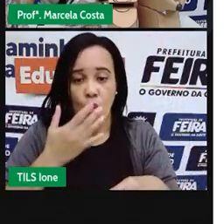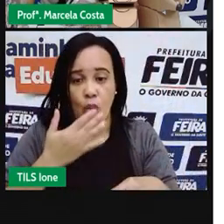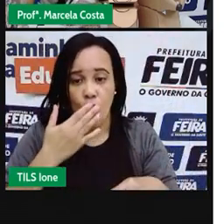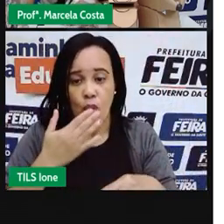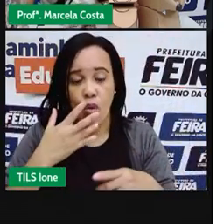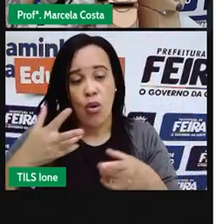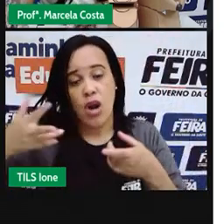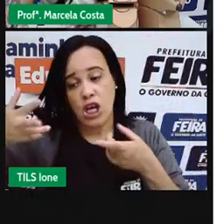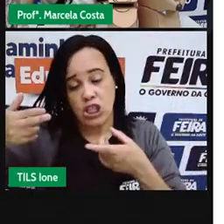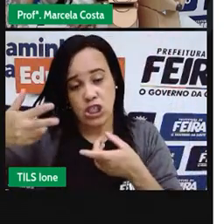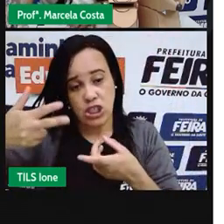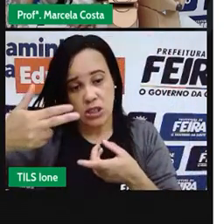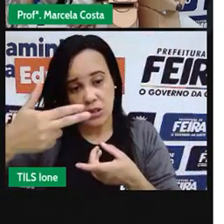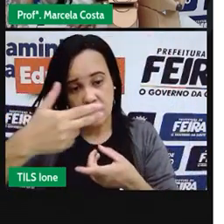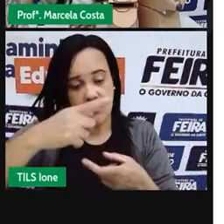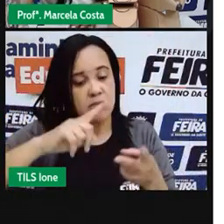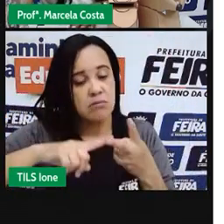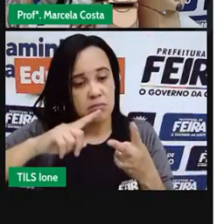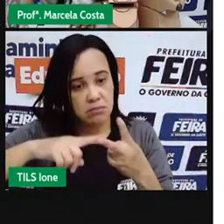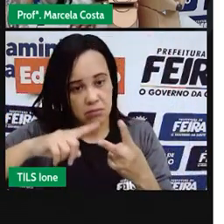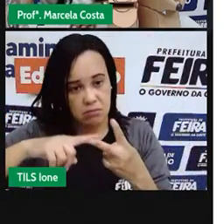tesoura sem ponta,